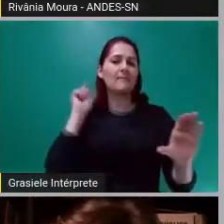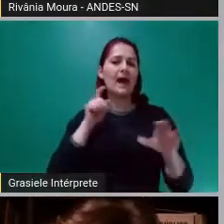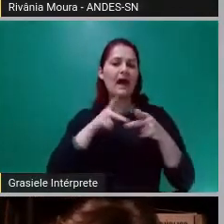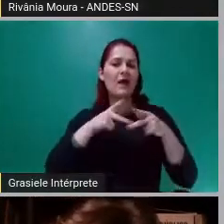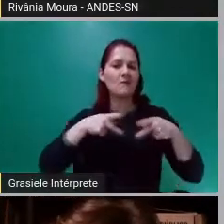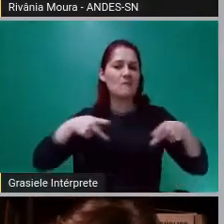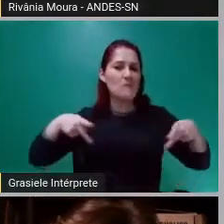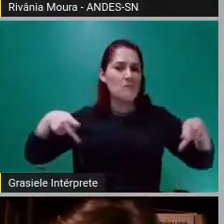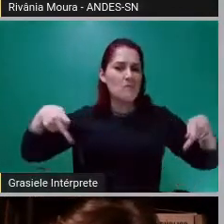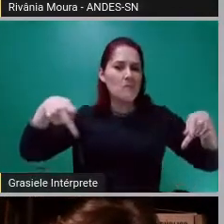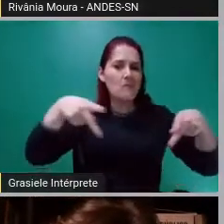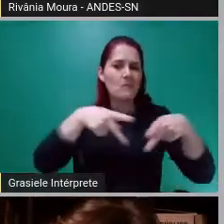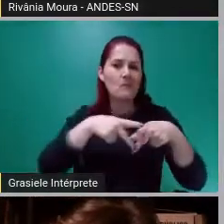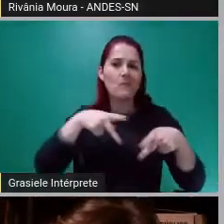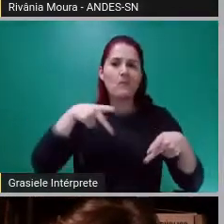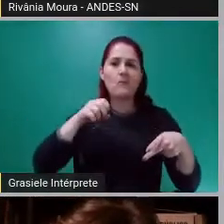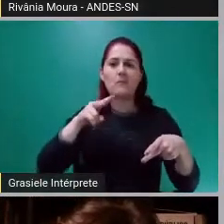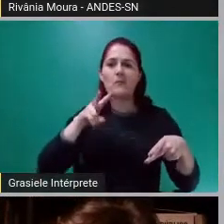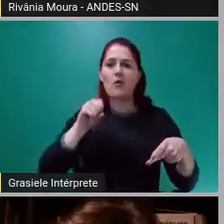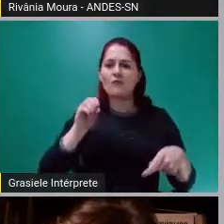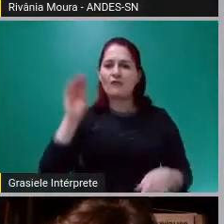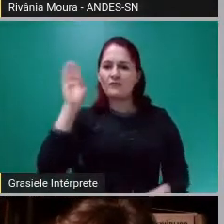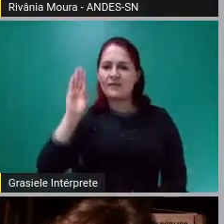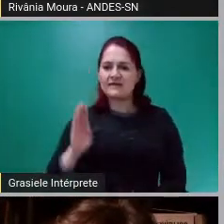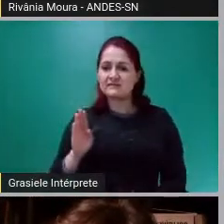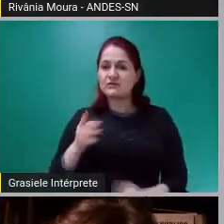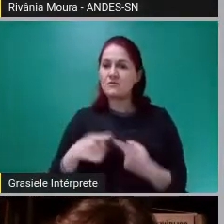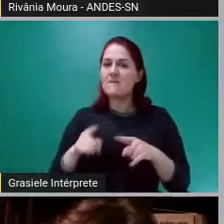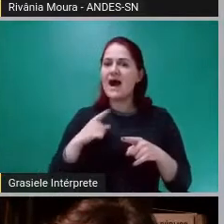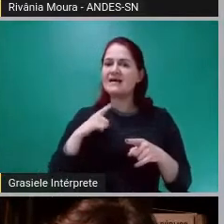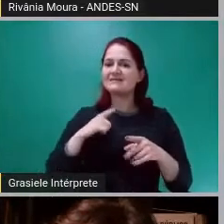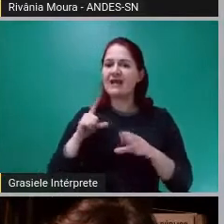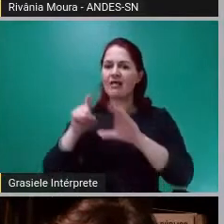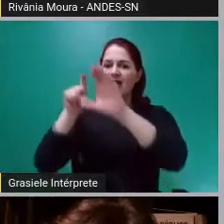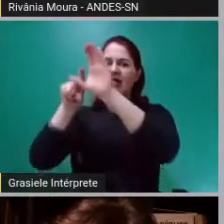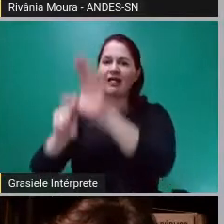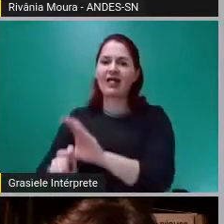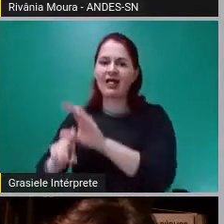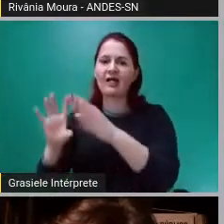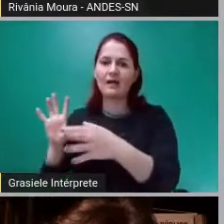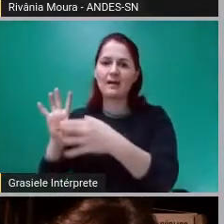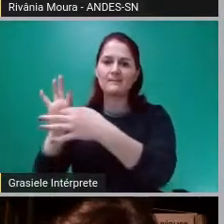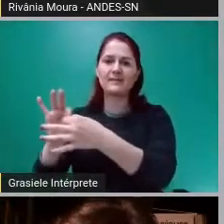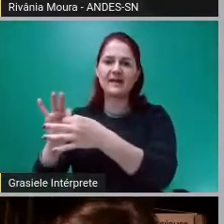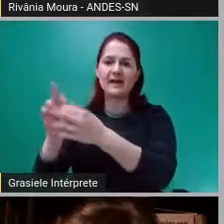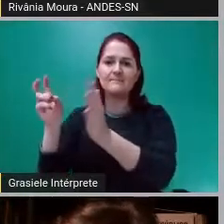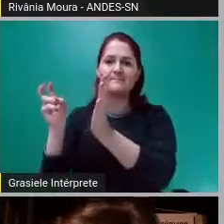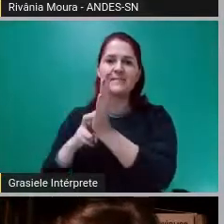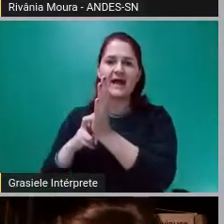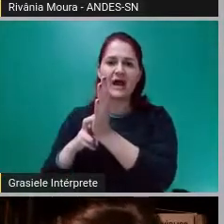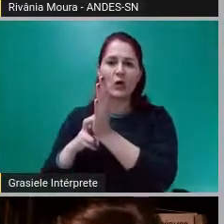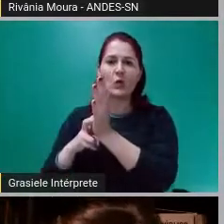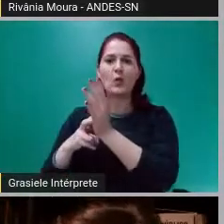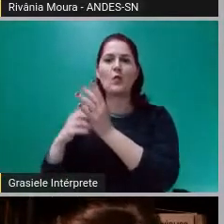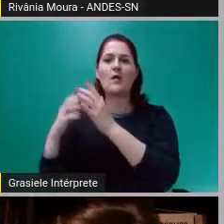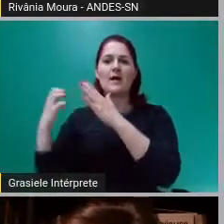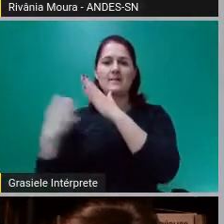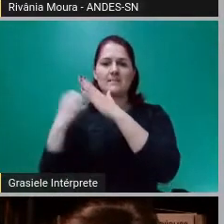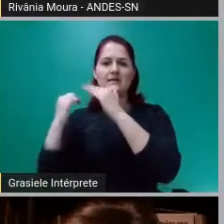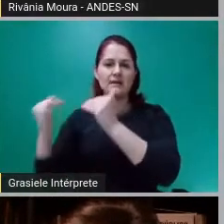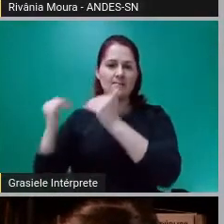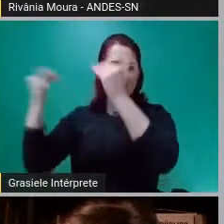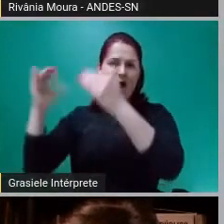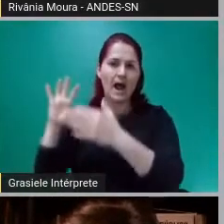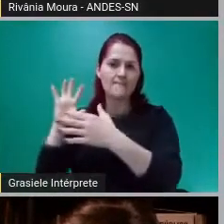dependente da Faria Lima e dos grandes banqueiros. Então, é essa que está a questão. Quem manda na moeda? É o